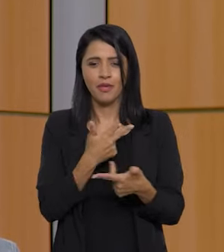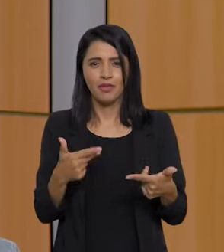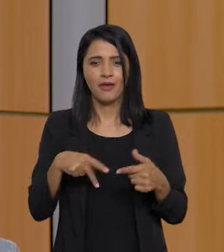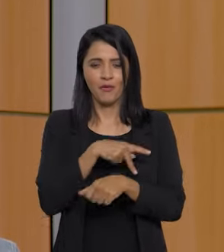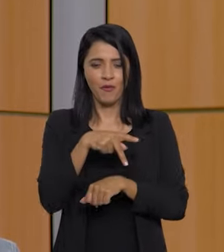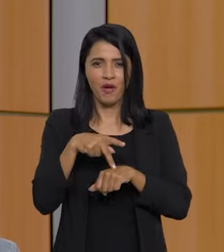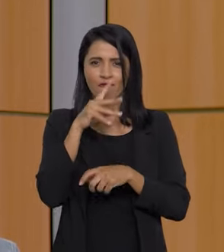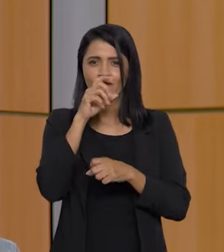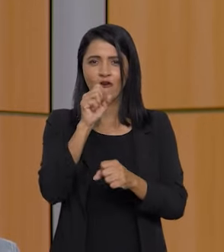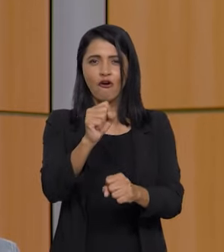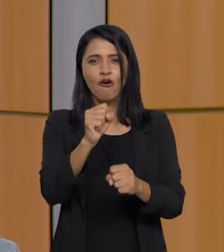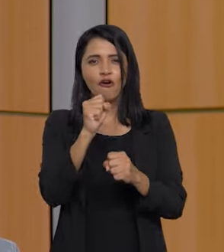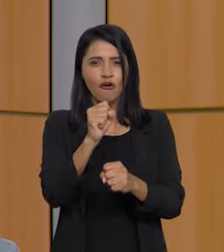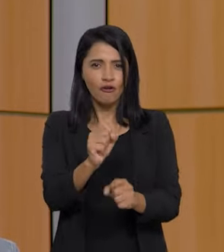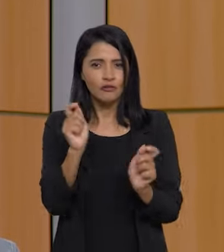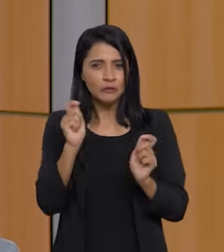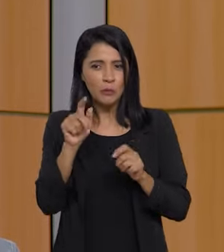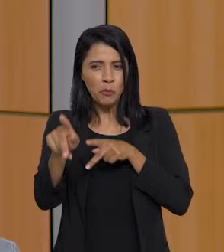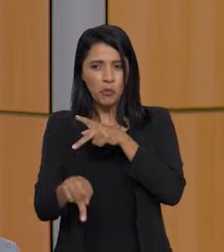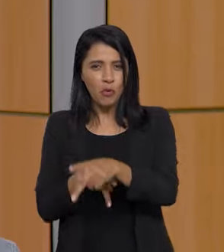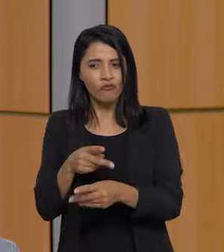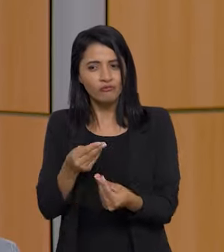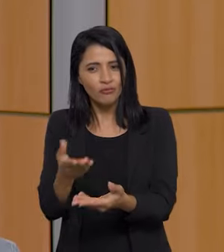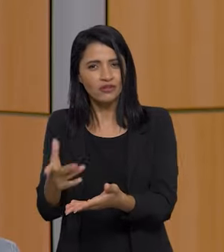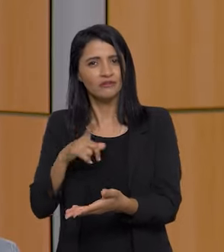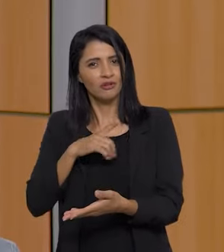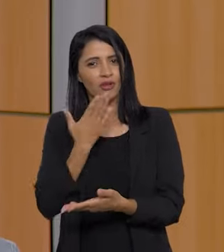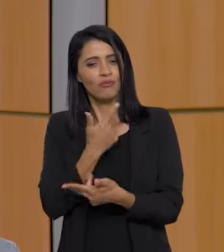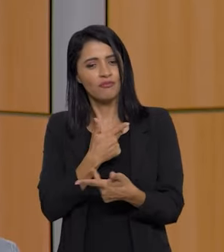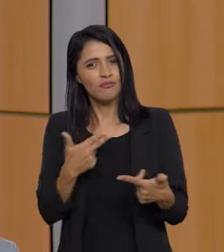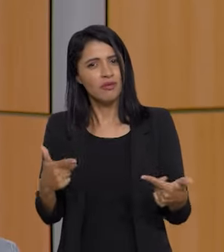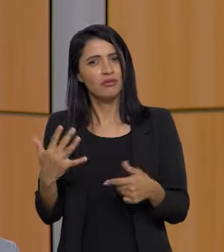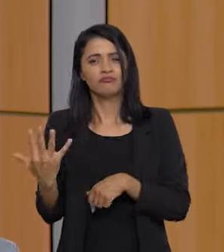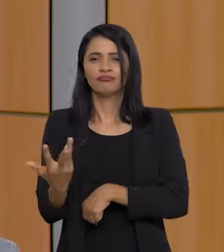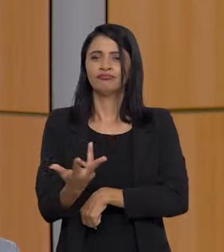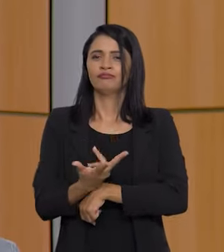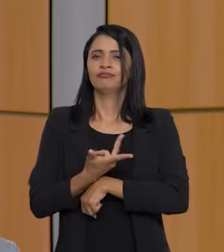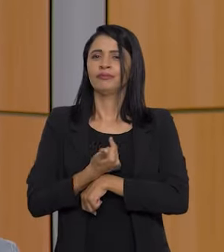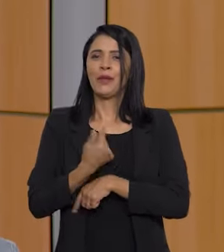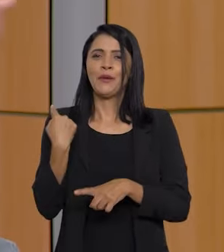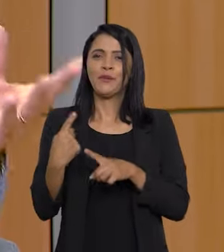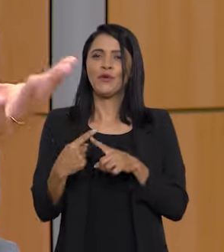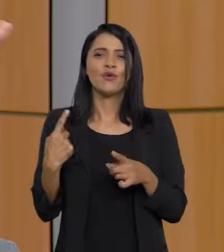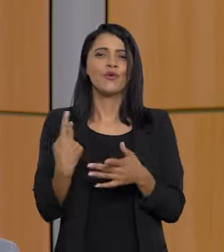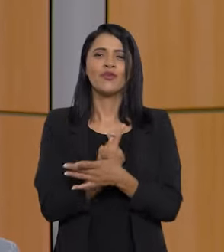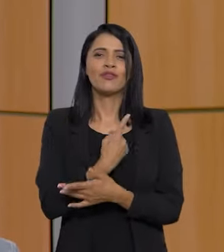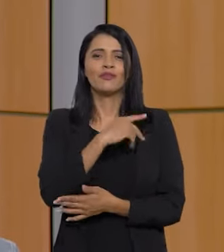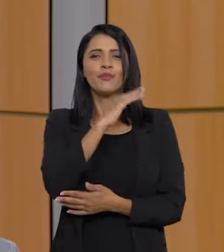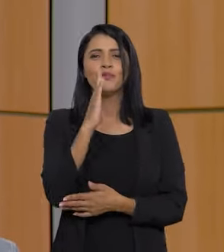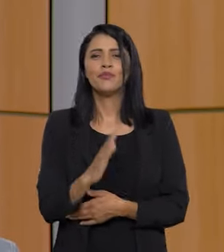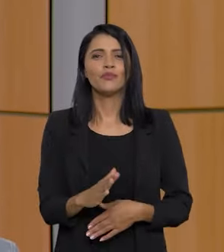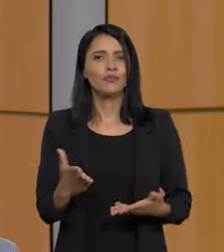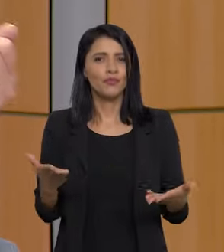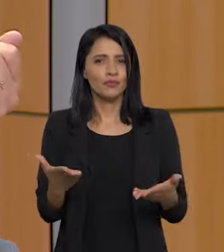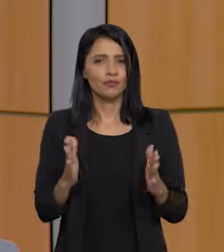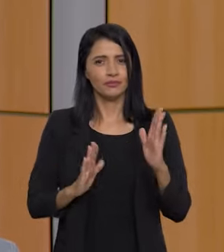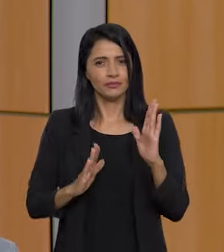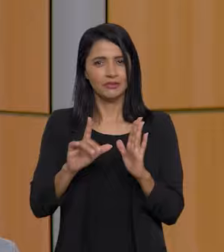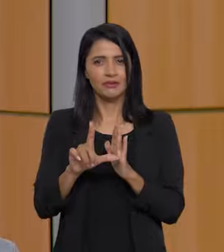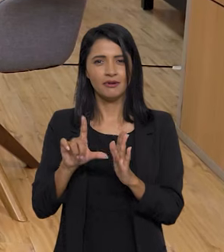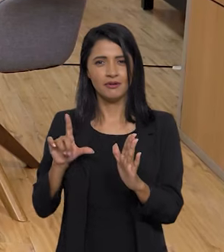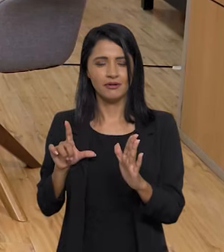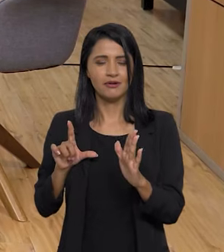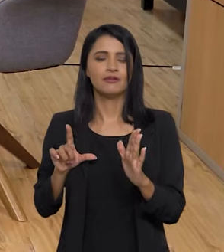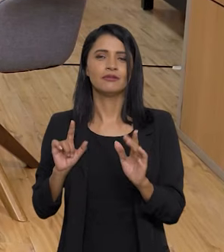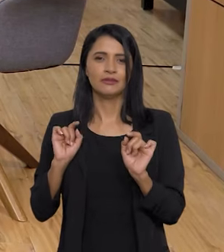alimentar, que possa alimentar o seu povo com alimentos de qualidade. Porque o que acontece no Brasil? Nesse período